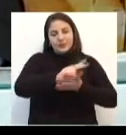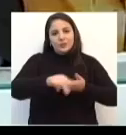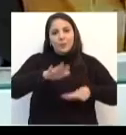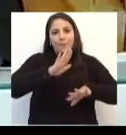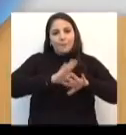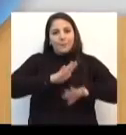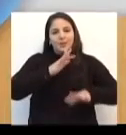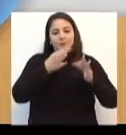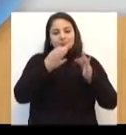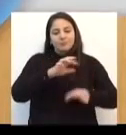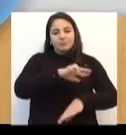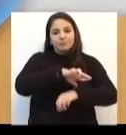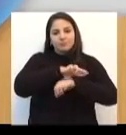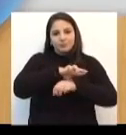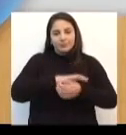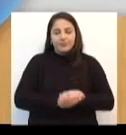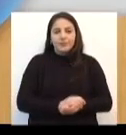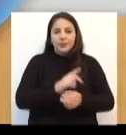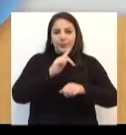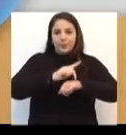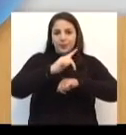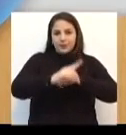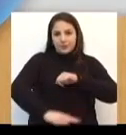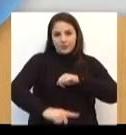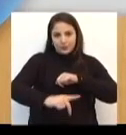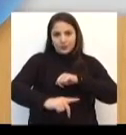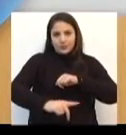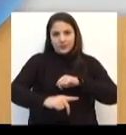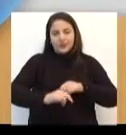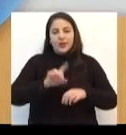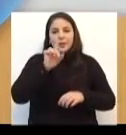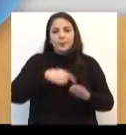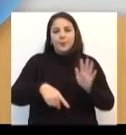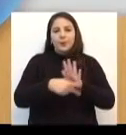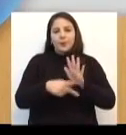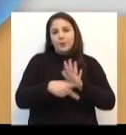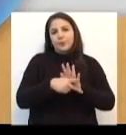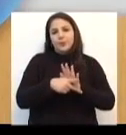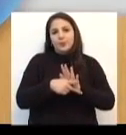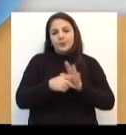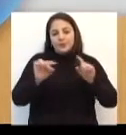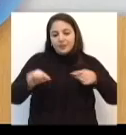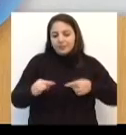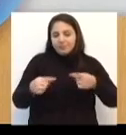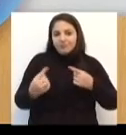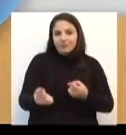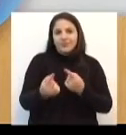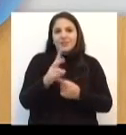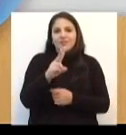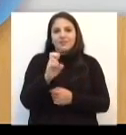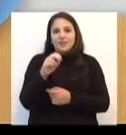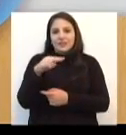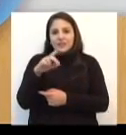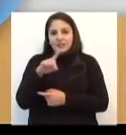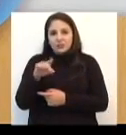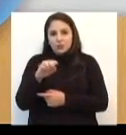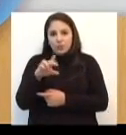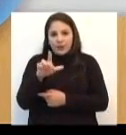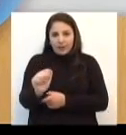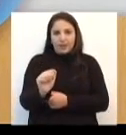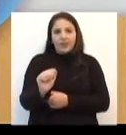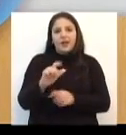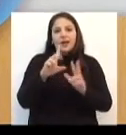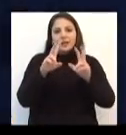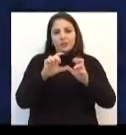e seguro. Passo Fundo enfrenta a cidade venezuelana no dia do desafio. Mas este é um assunto para o